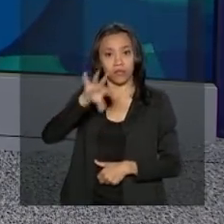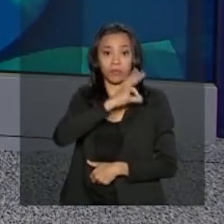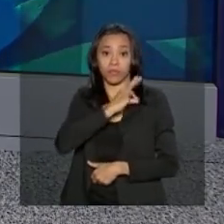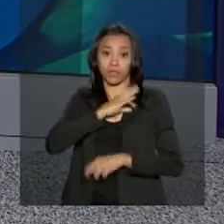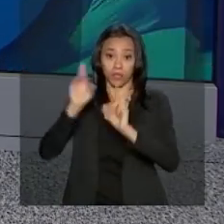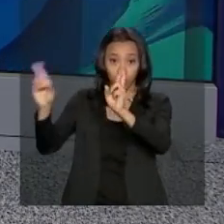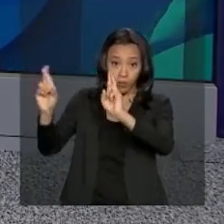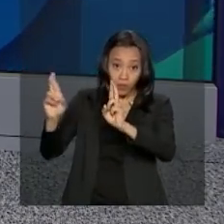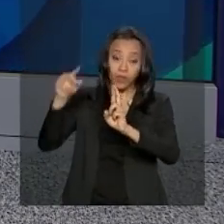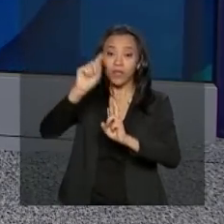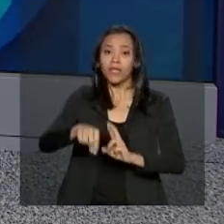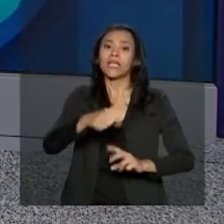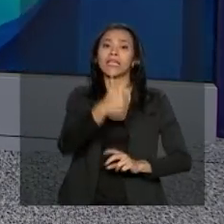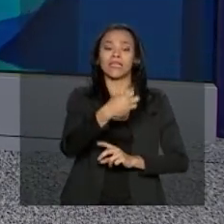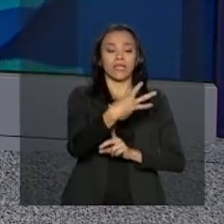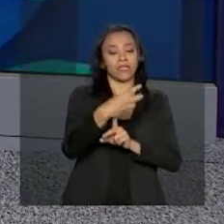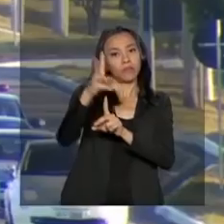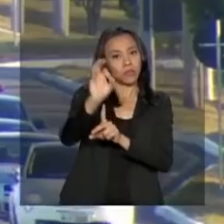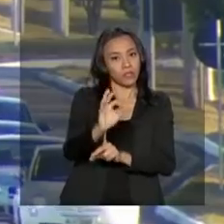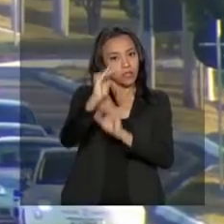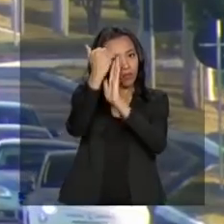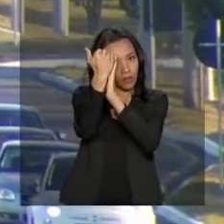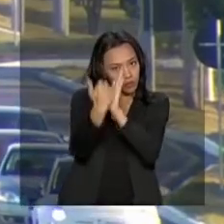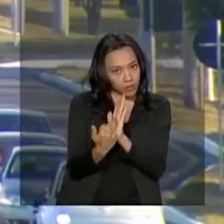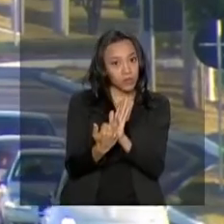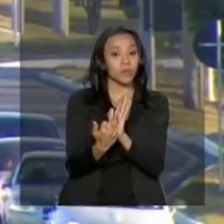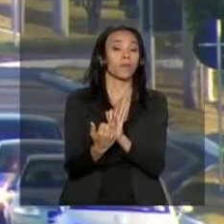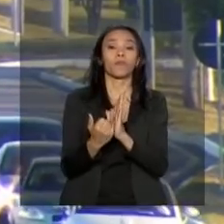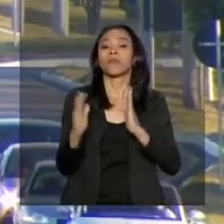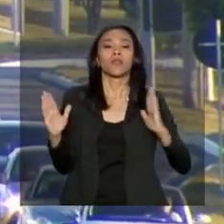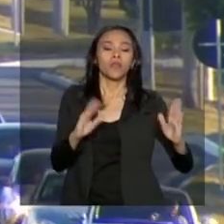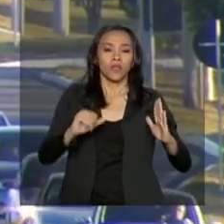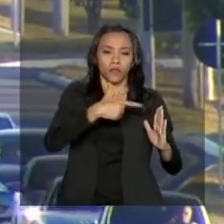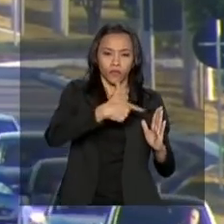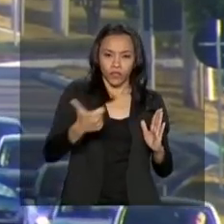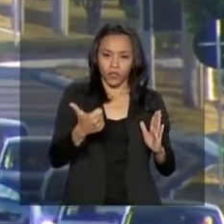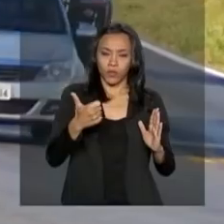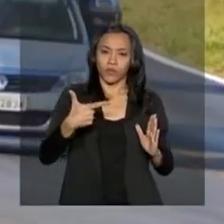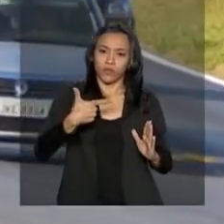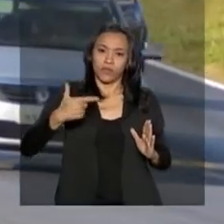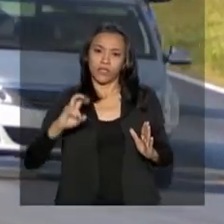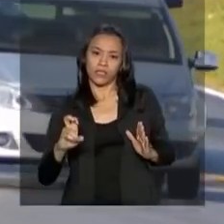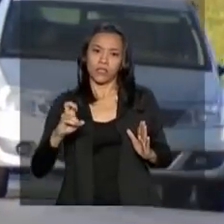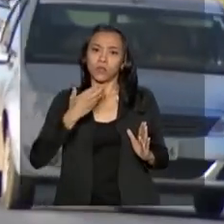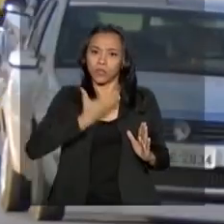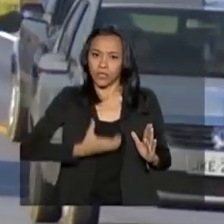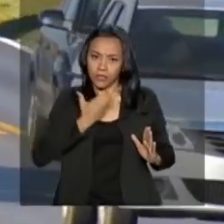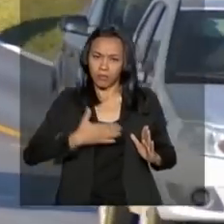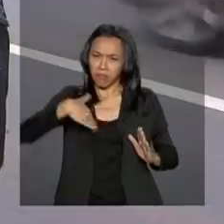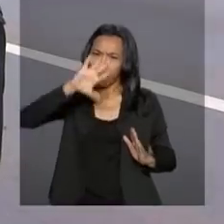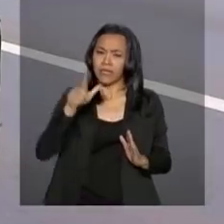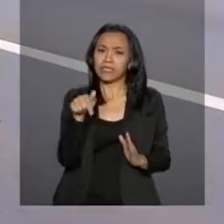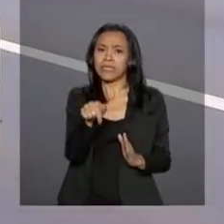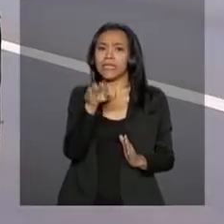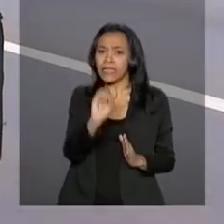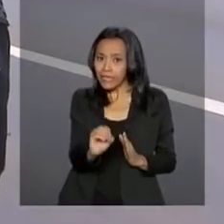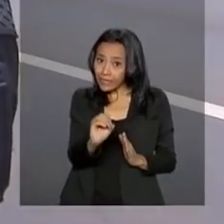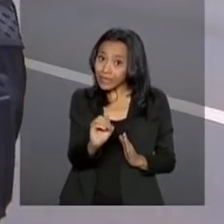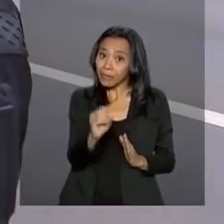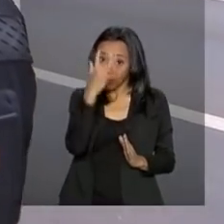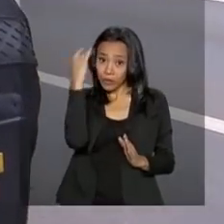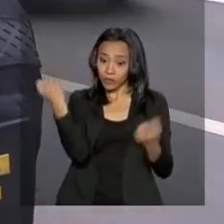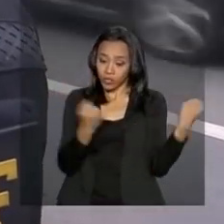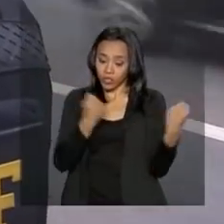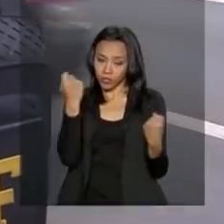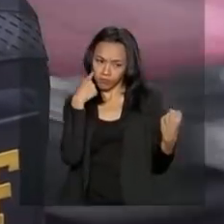de 13% em relação ao ano passado. Entre os dias 21 e 25 de dezembro, mais de 70 mil motoristas foram flagrados